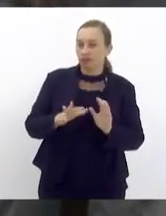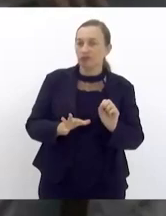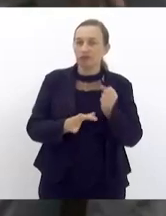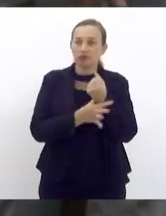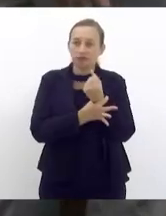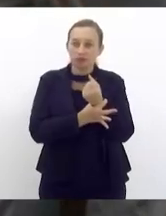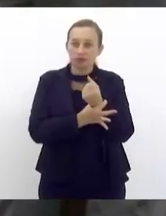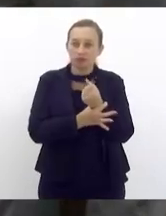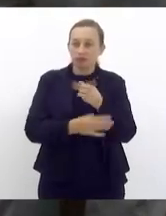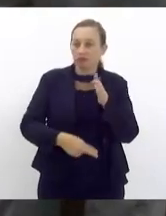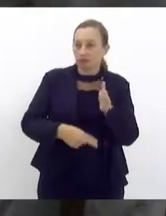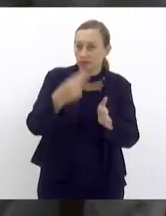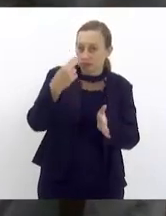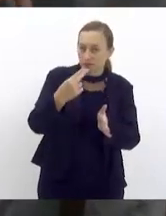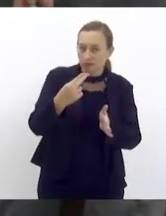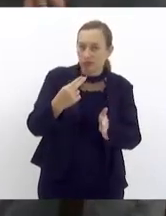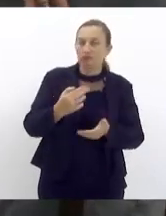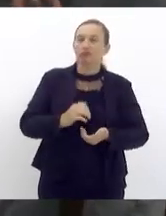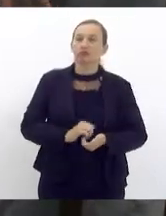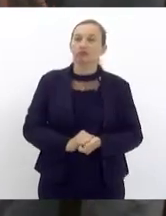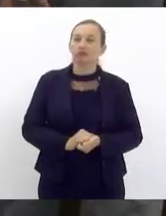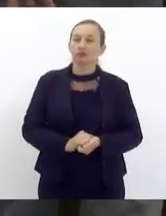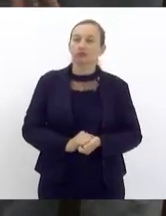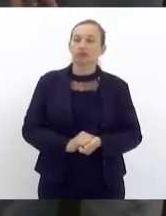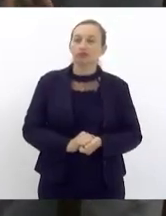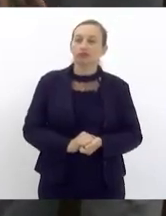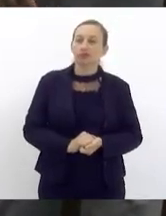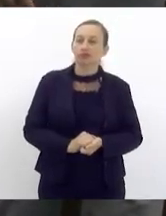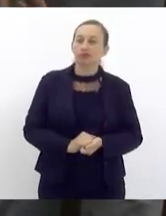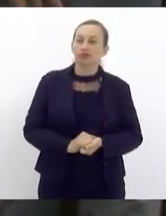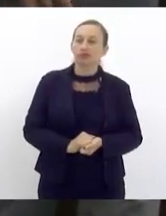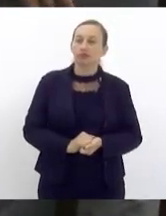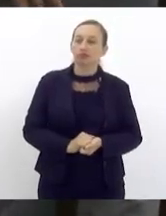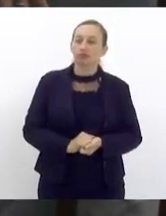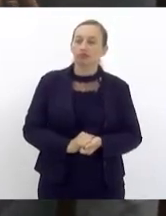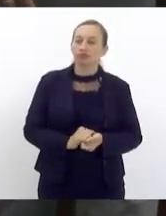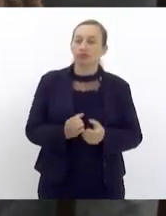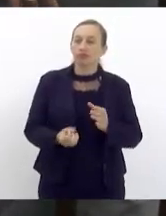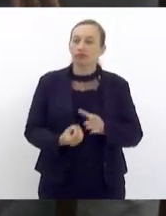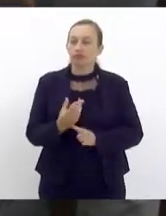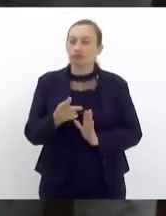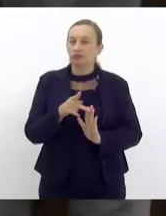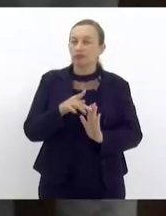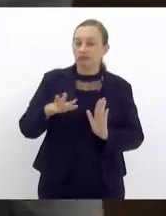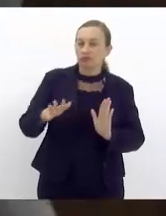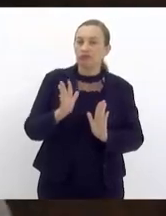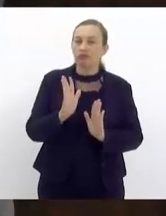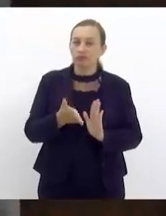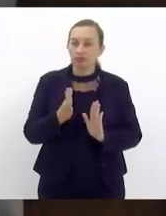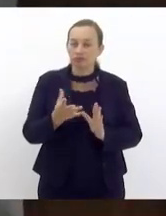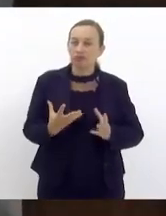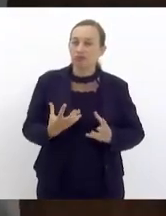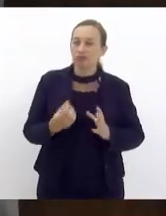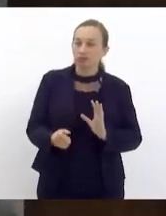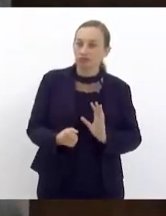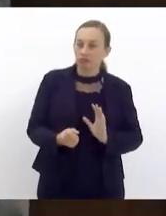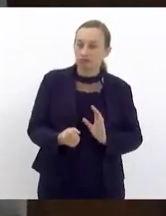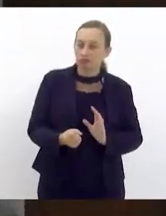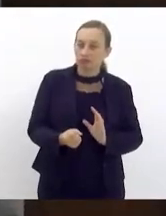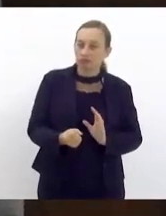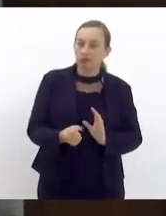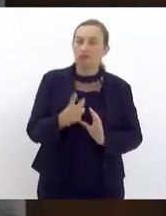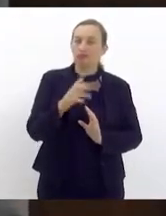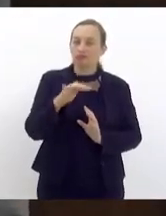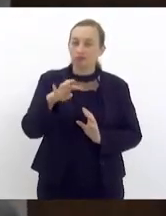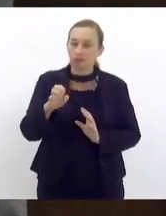cirúrgica que nada mais é do que reproduzir os protocolos já admitidos pela agência de visibilidade